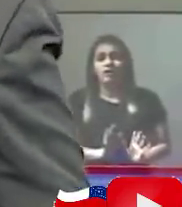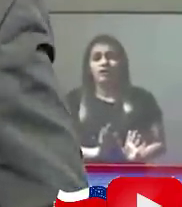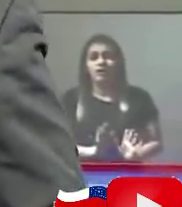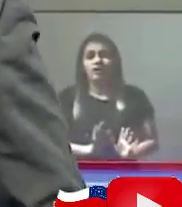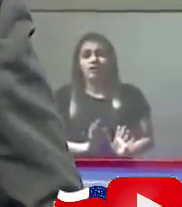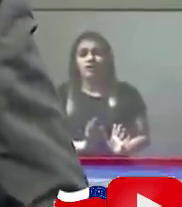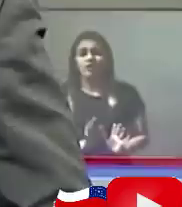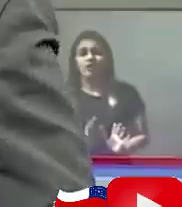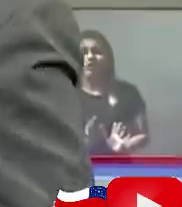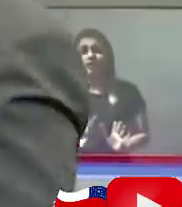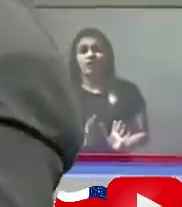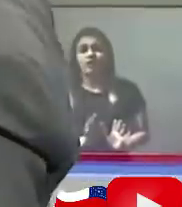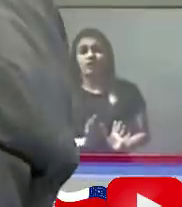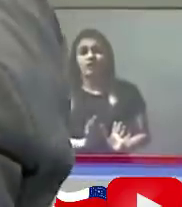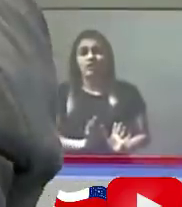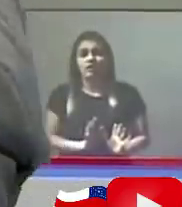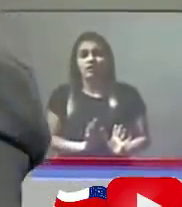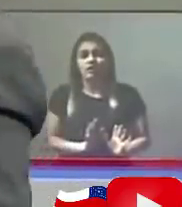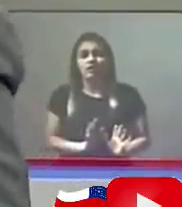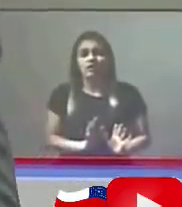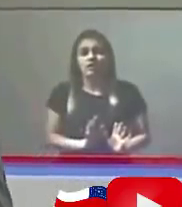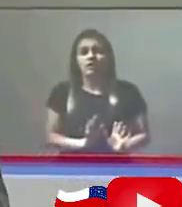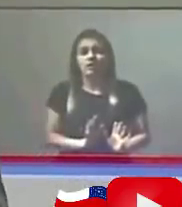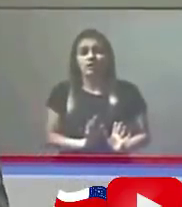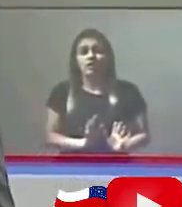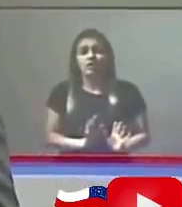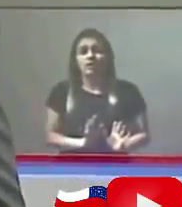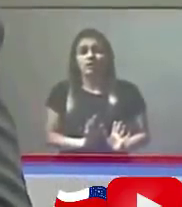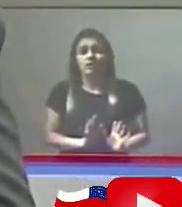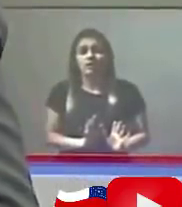Prega de urubu, prega de urubu, pega no olho do Dada Jaca.